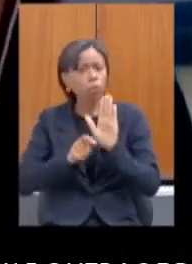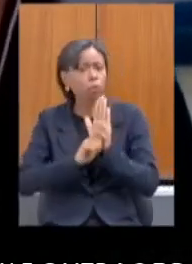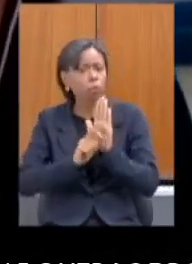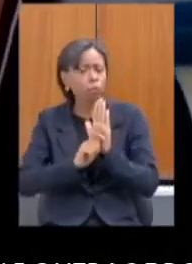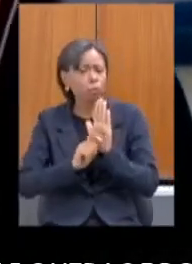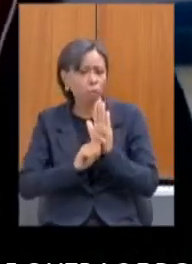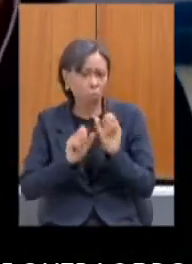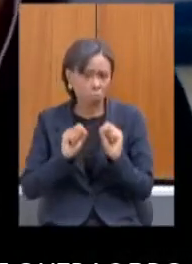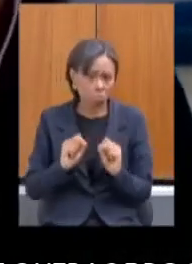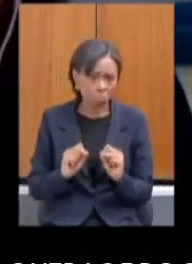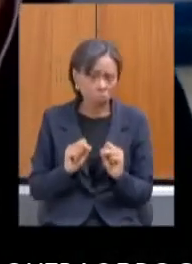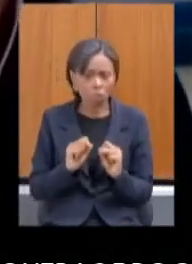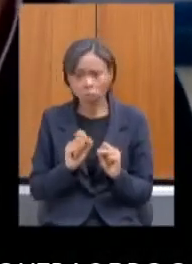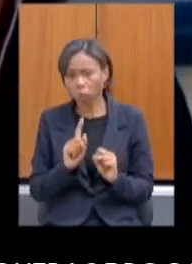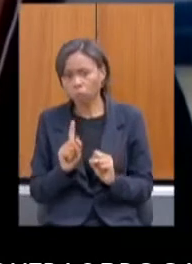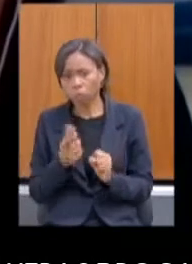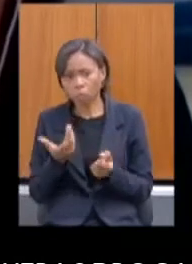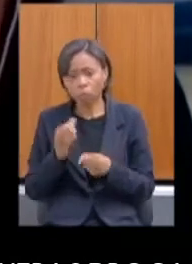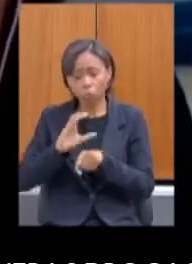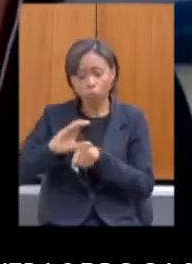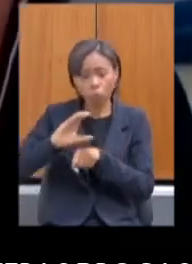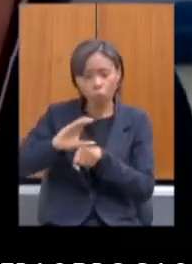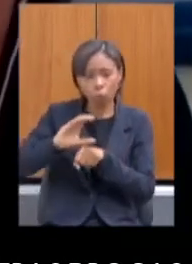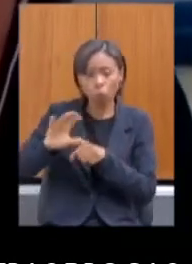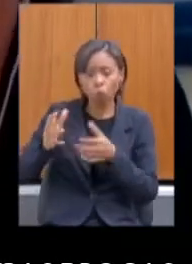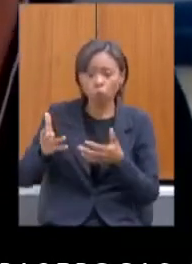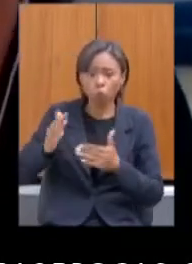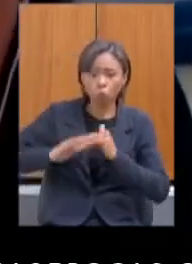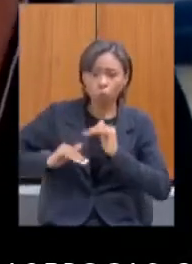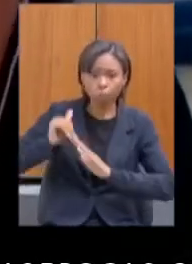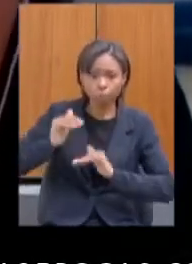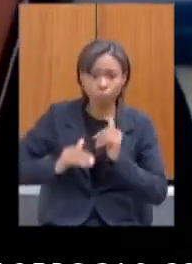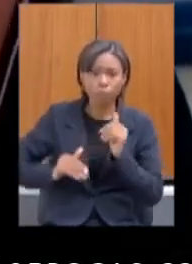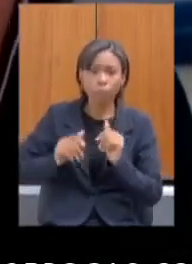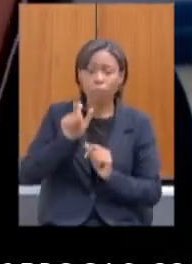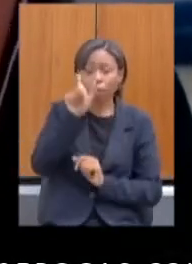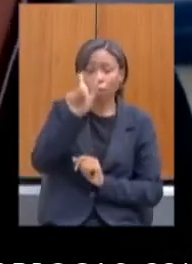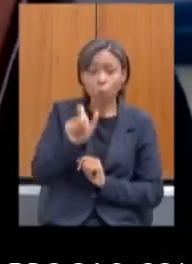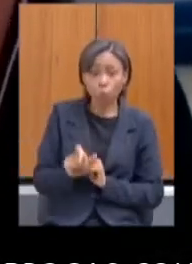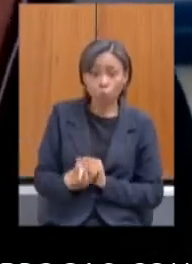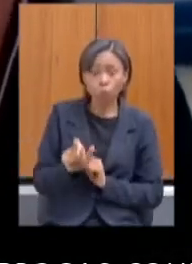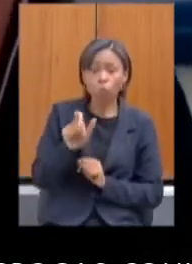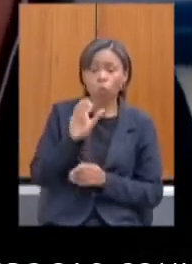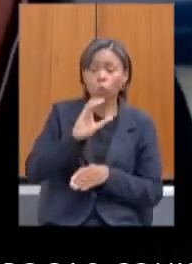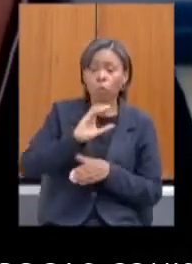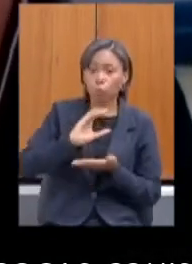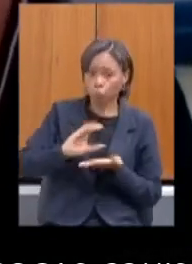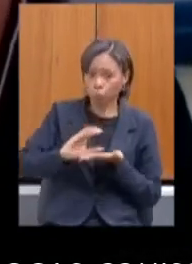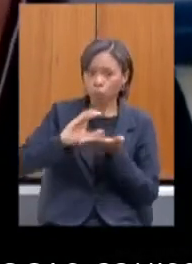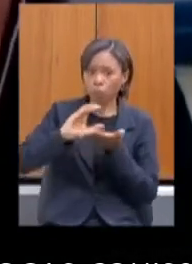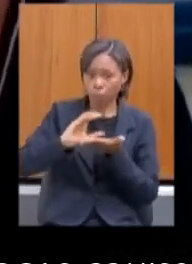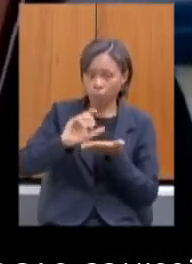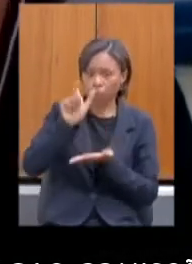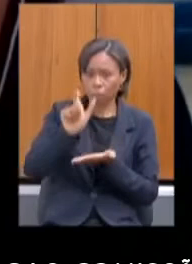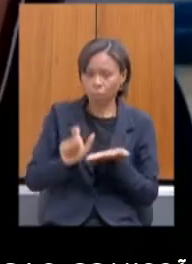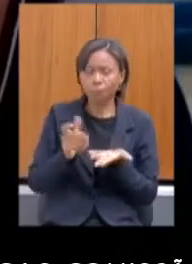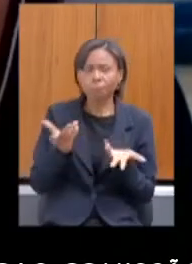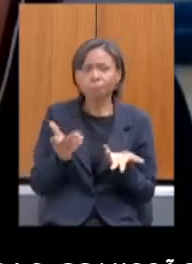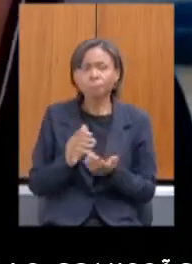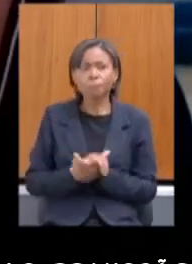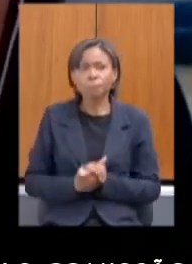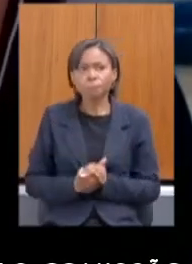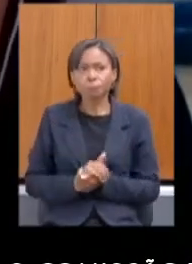estabelecido um compromisso nesse sentido de qualificar e de formar esses conselheiros. E a segunda pergunta é em referência ao